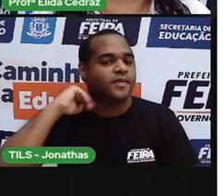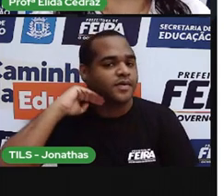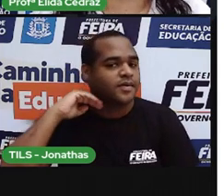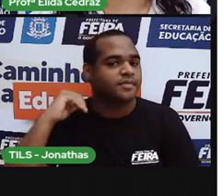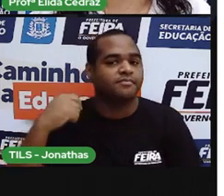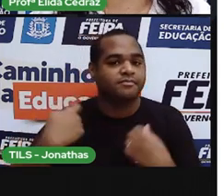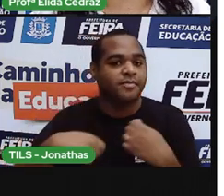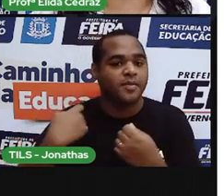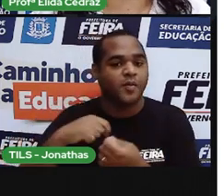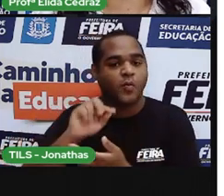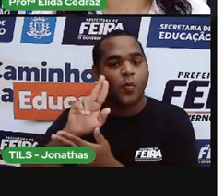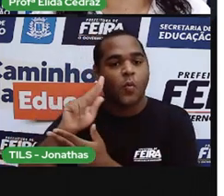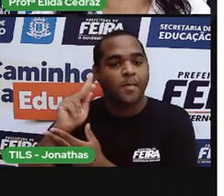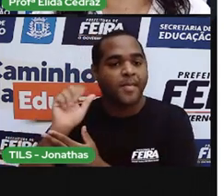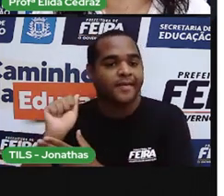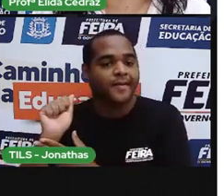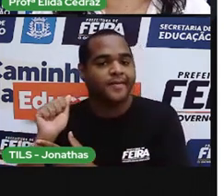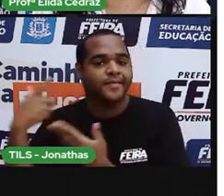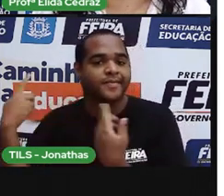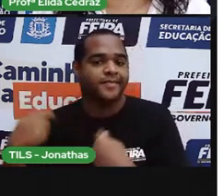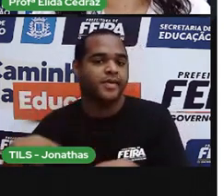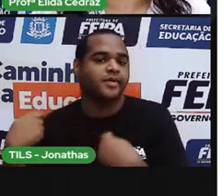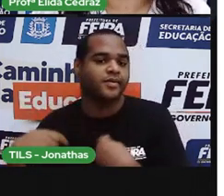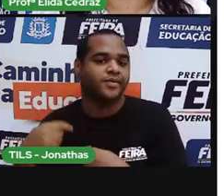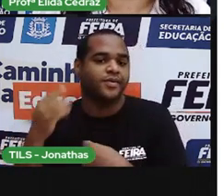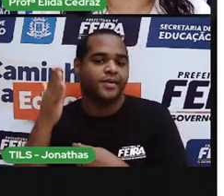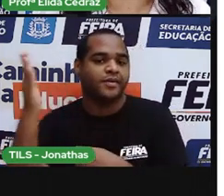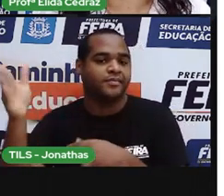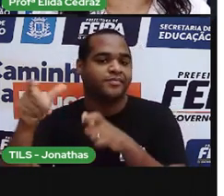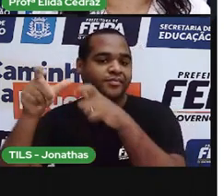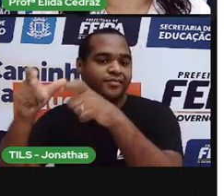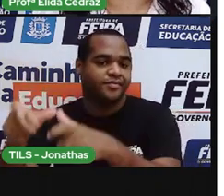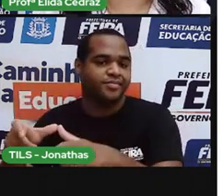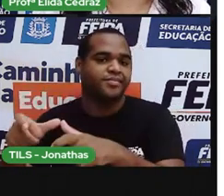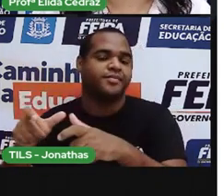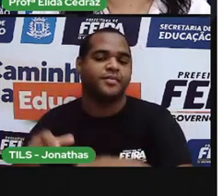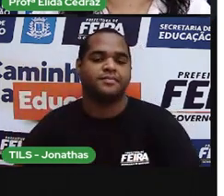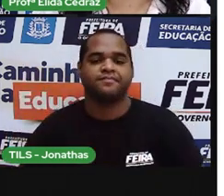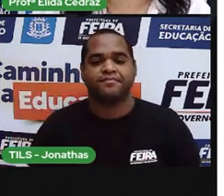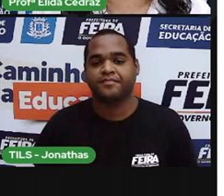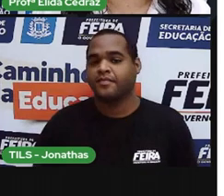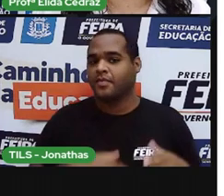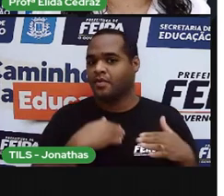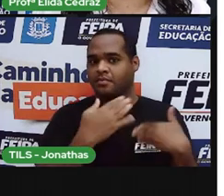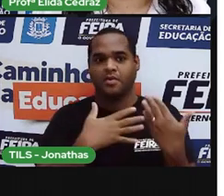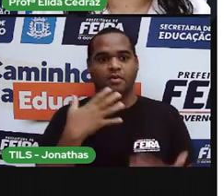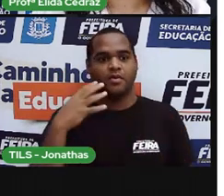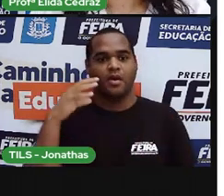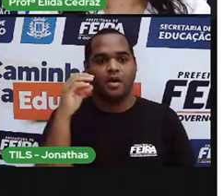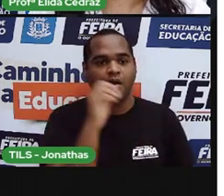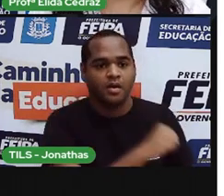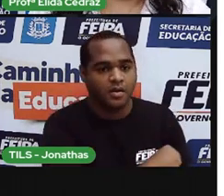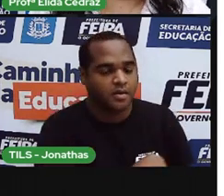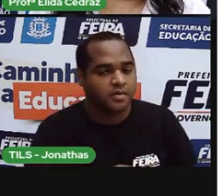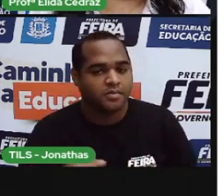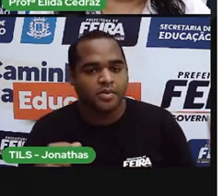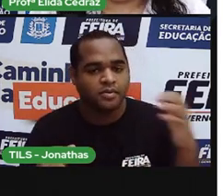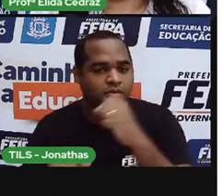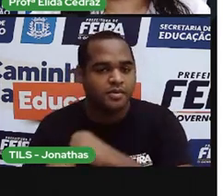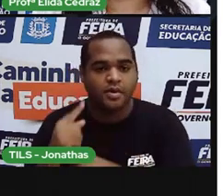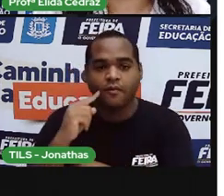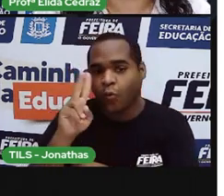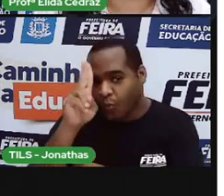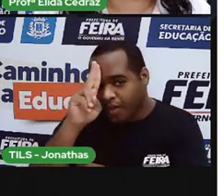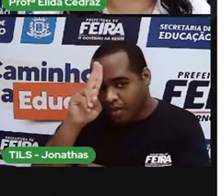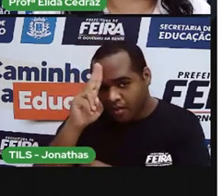de febre e ela precisou levá-lo para a UPA. E foi aquela correria. Chama a